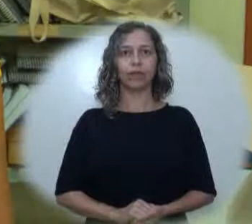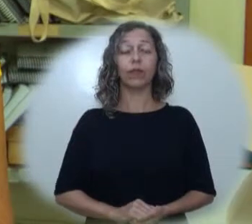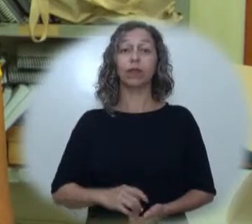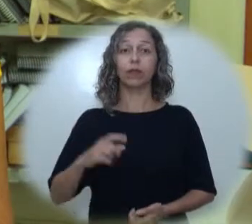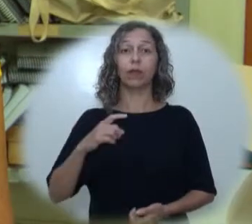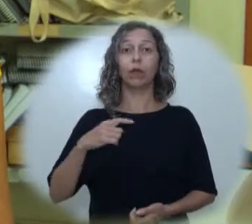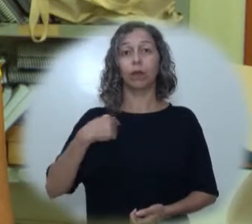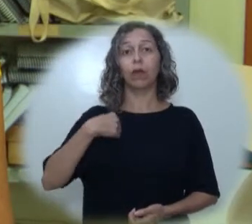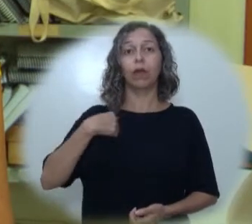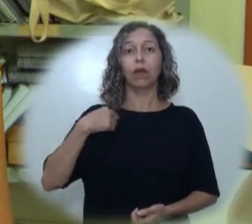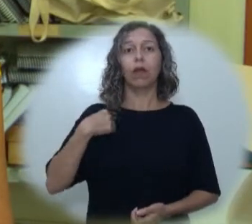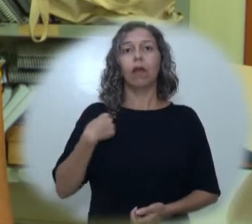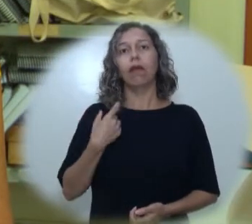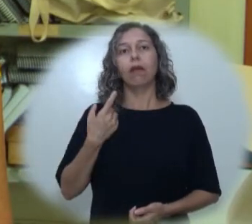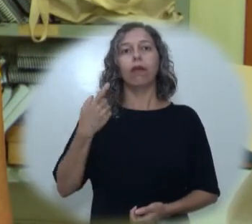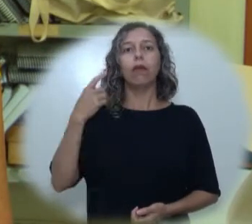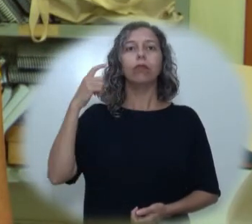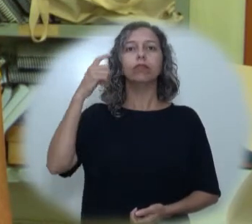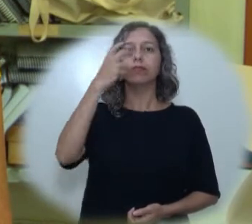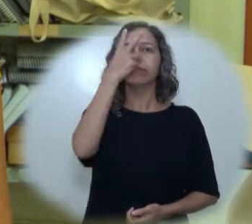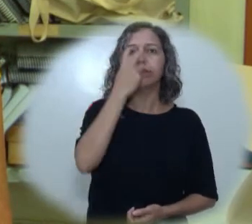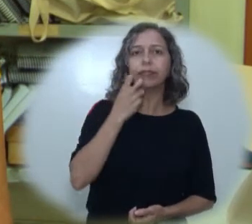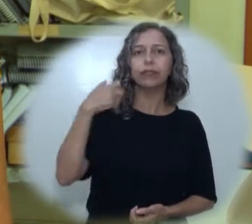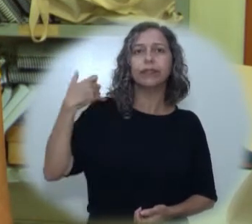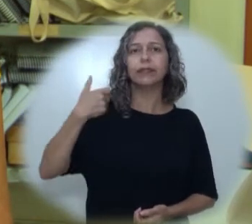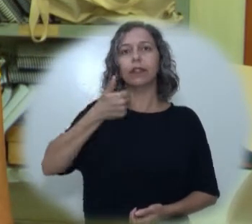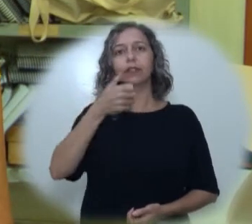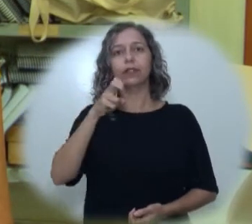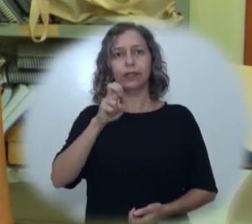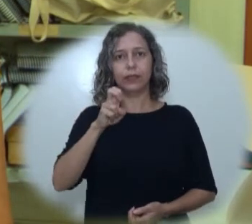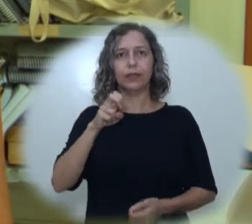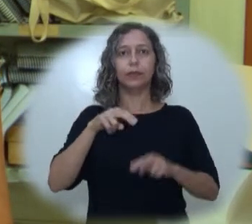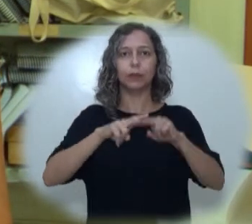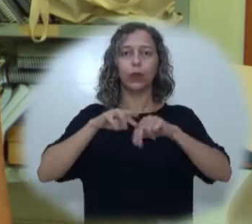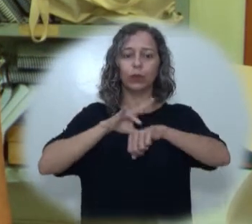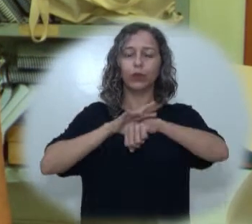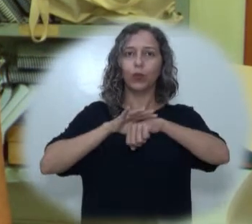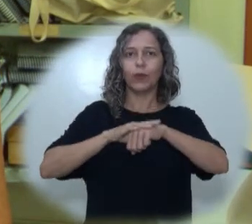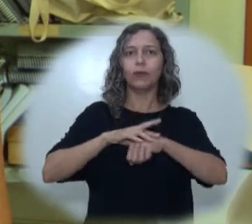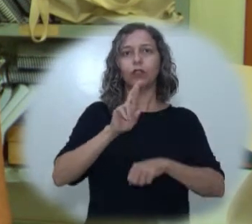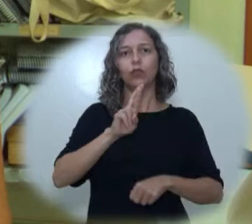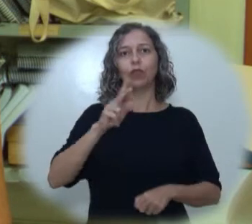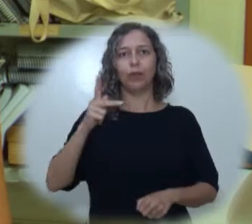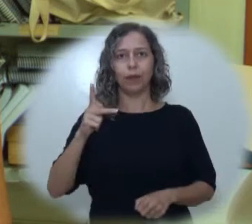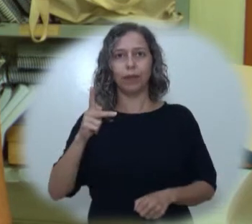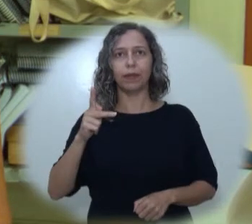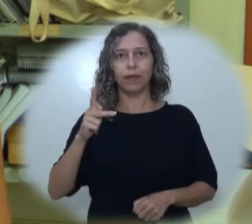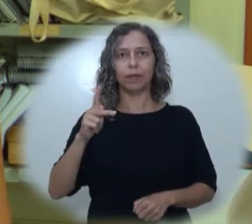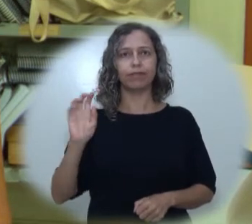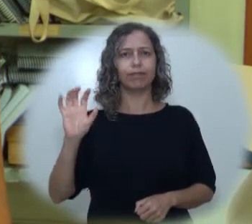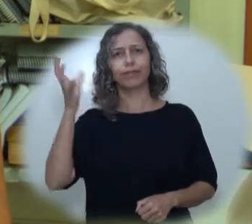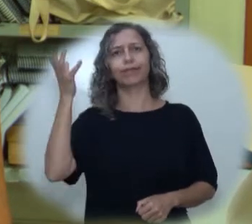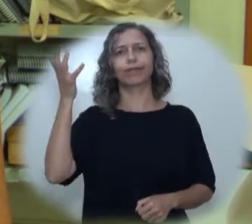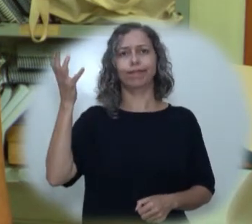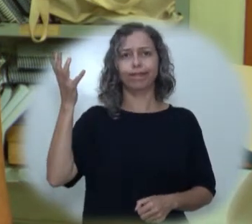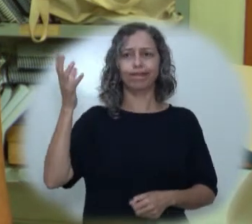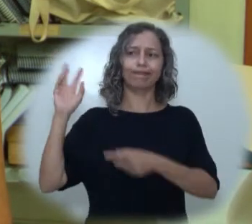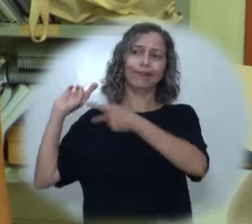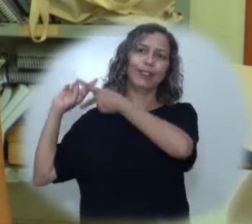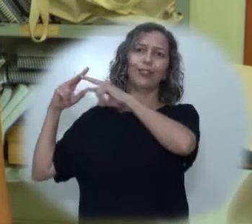Eu perdi a visão aos 15 anos devido a retinose pigmentar, que é uma doença